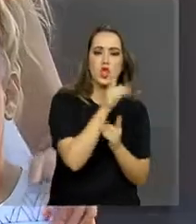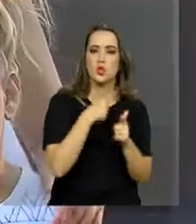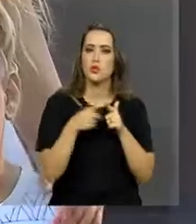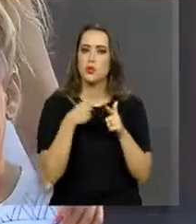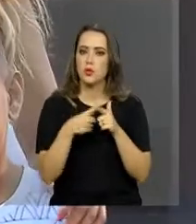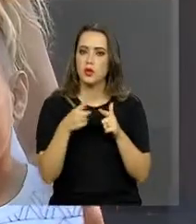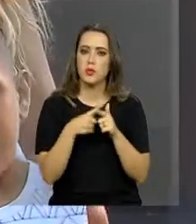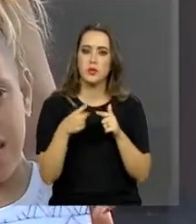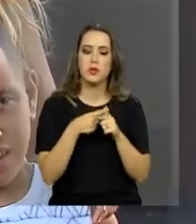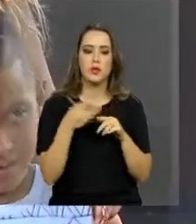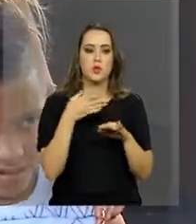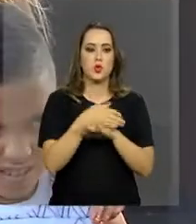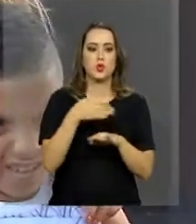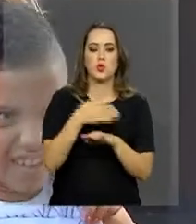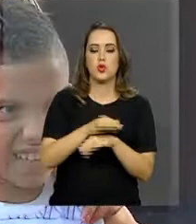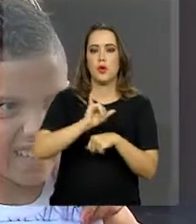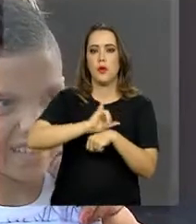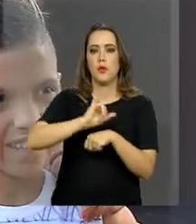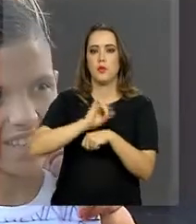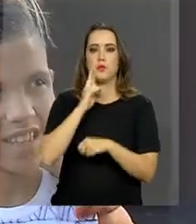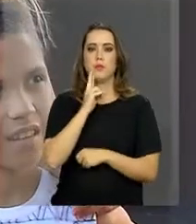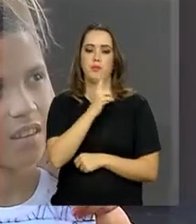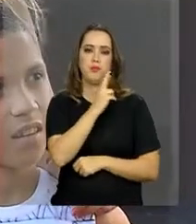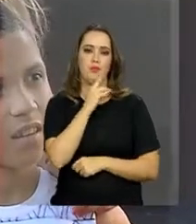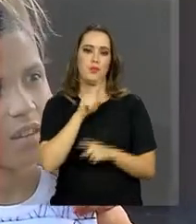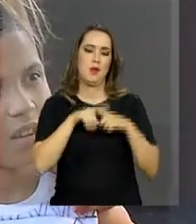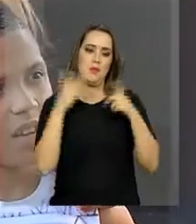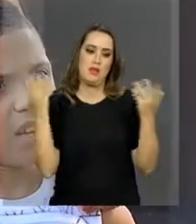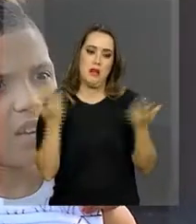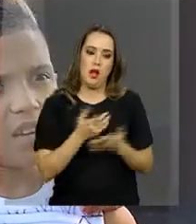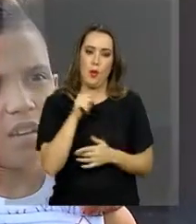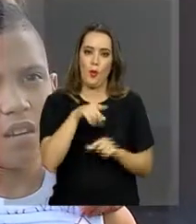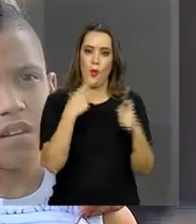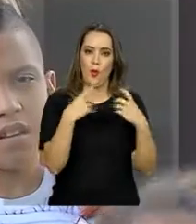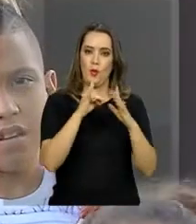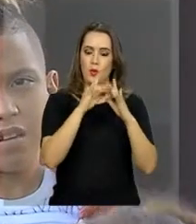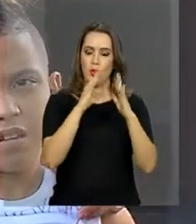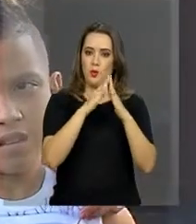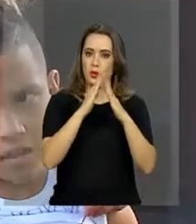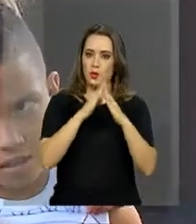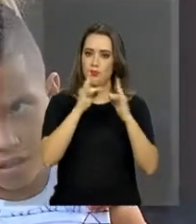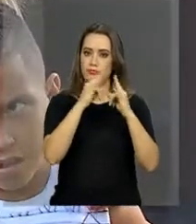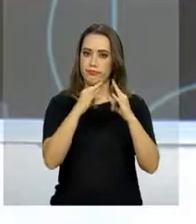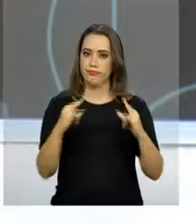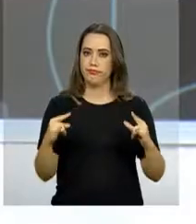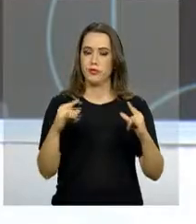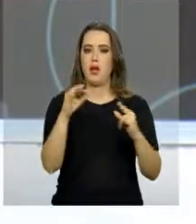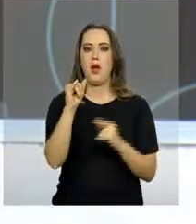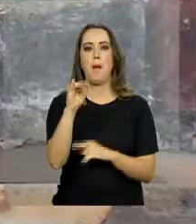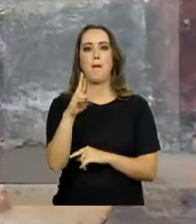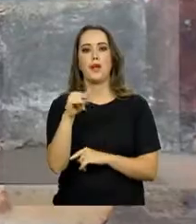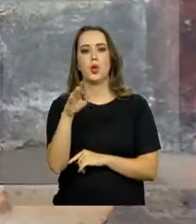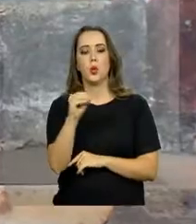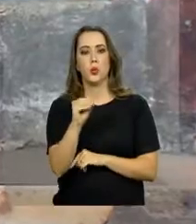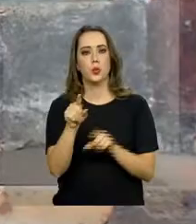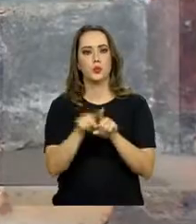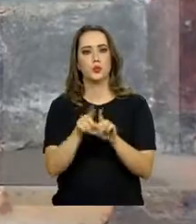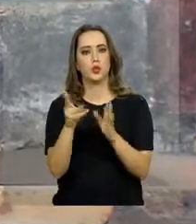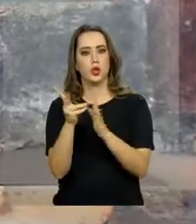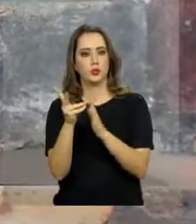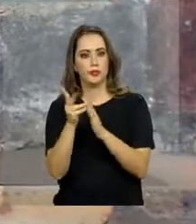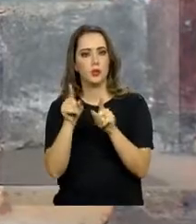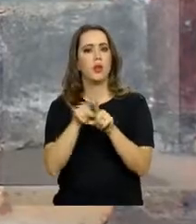e foi para Boa Vista, capital de Roraima. Mas agora, no abrigo Aldeias Infantis, ela, o marido e os filhos